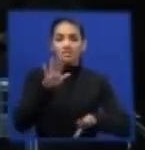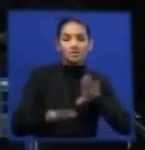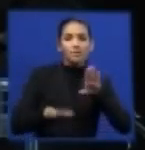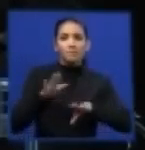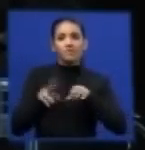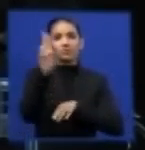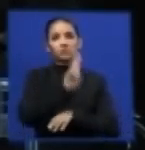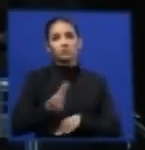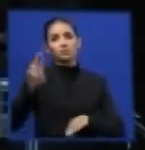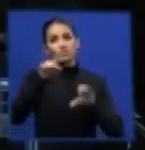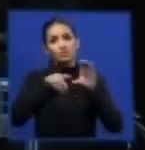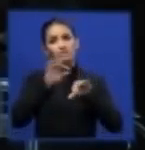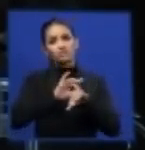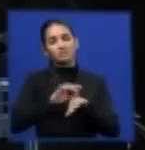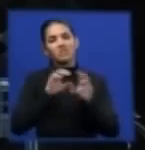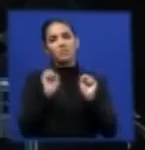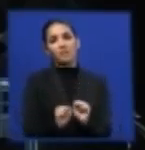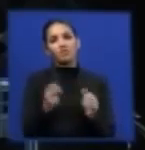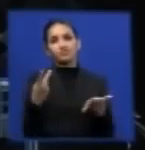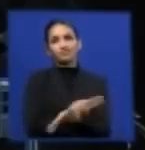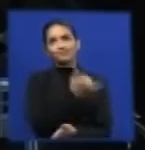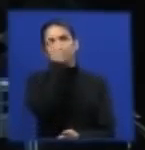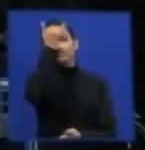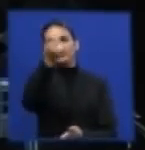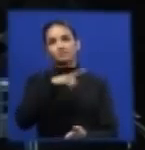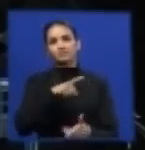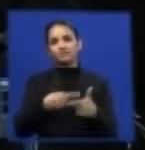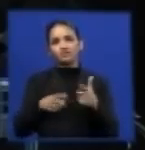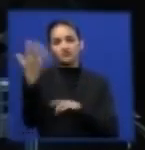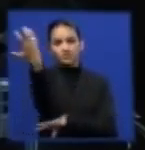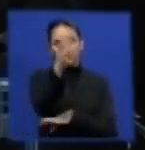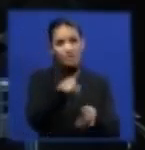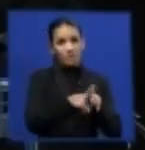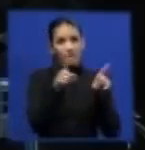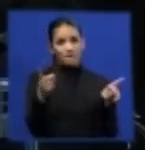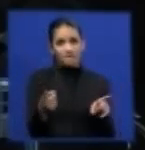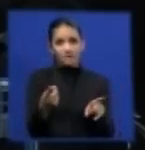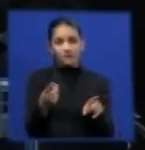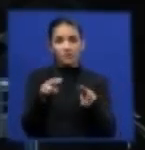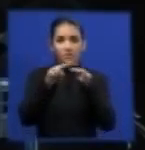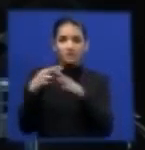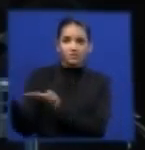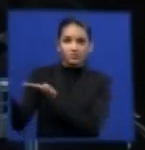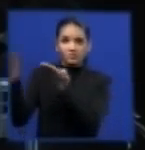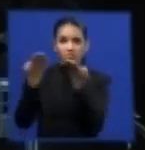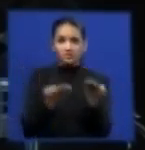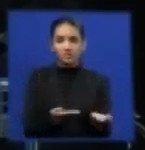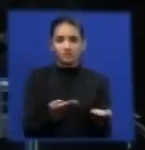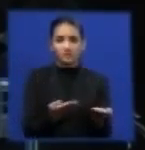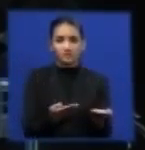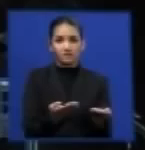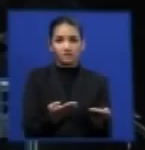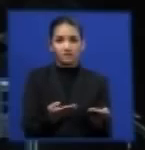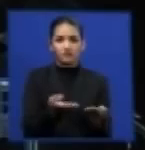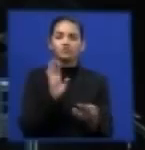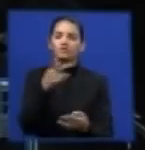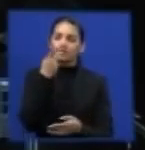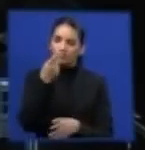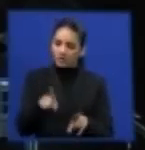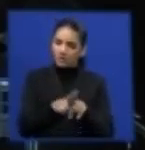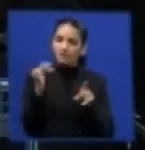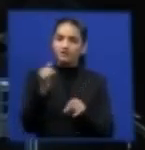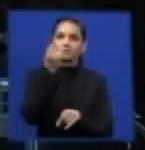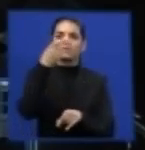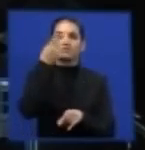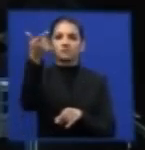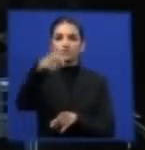ele possa causar um impacto ambiental. Mas, no caso da importação, para se importar, o que foi já dito, mas é importante que se